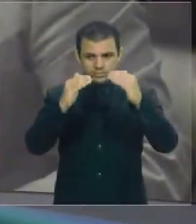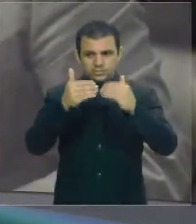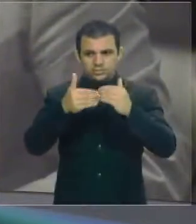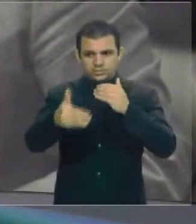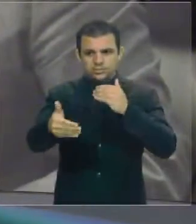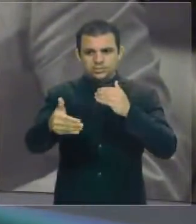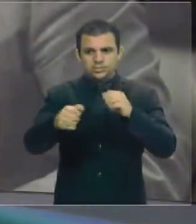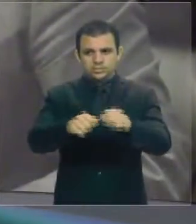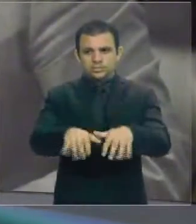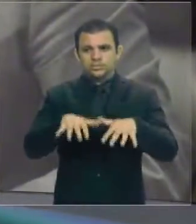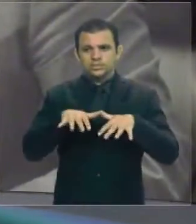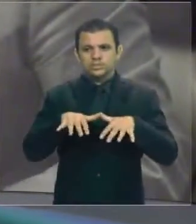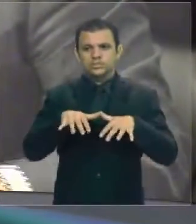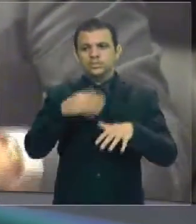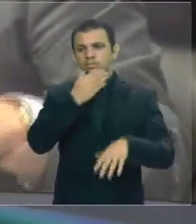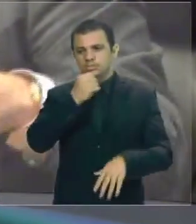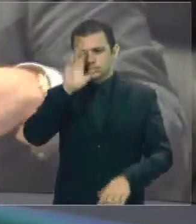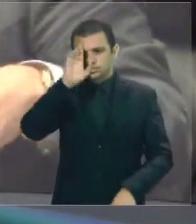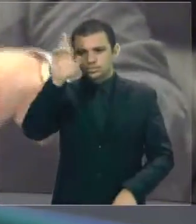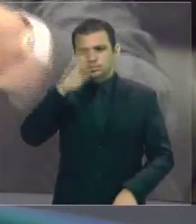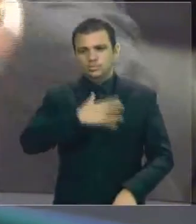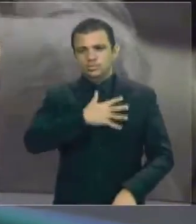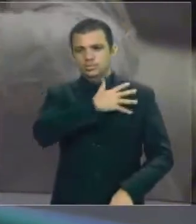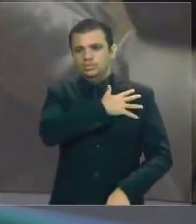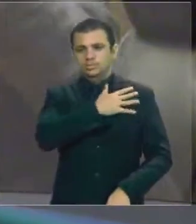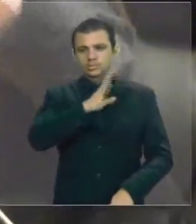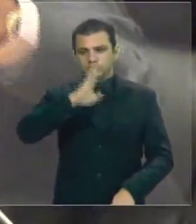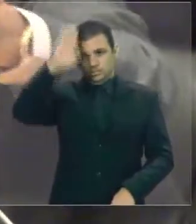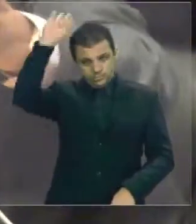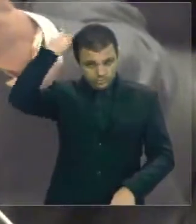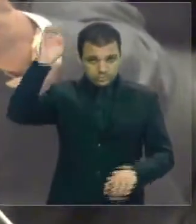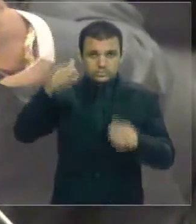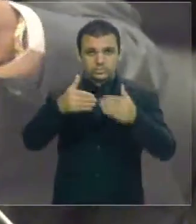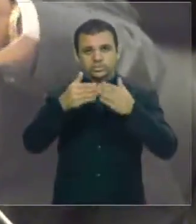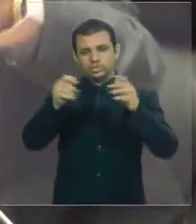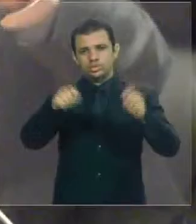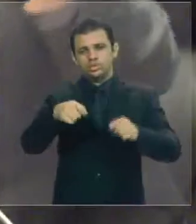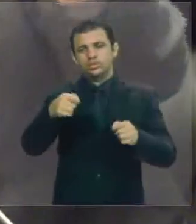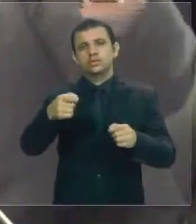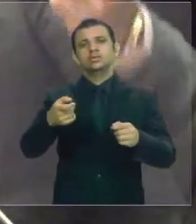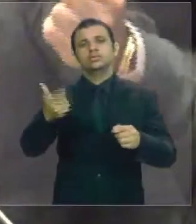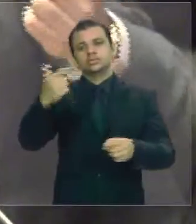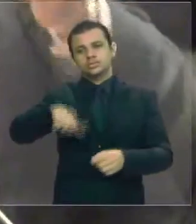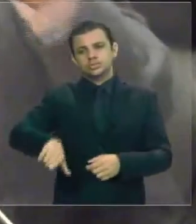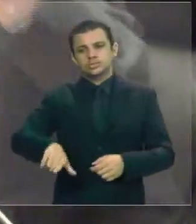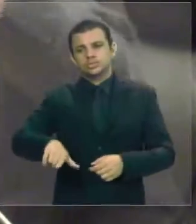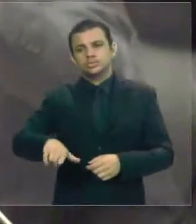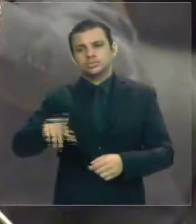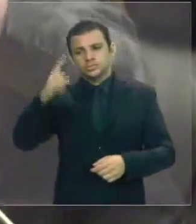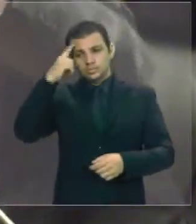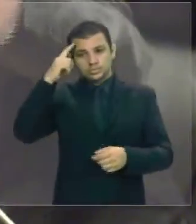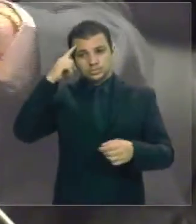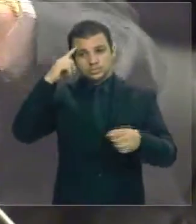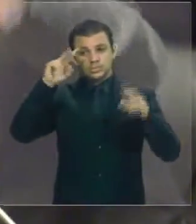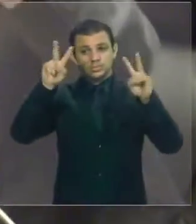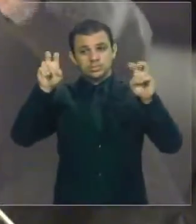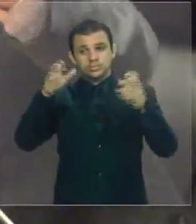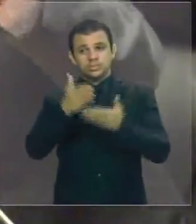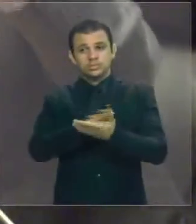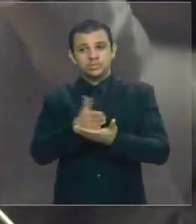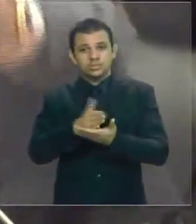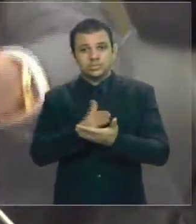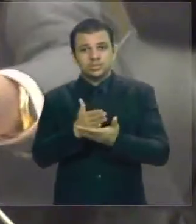do comandante do Corpo de Bombeiros, eu queria que a gente voltasse à discussão do governo do Estado na questão dos limites